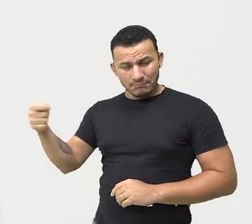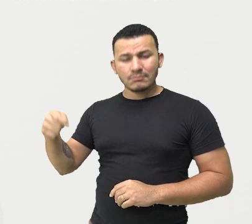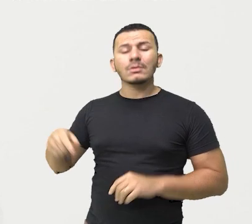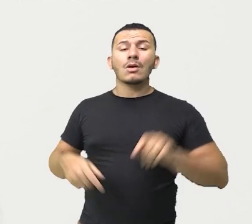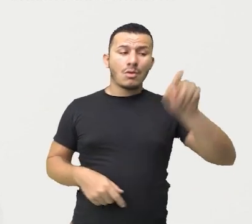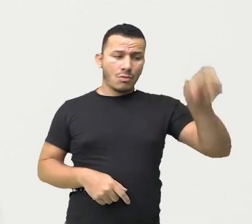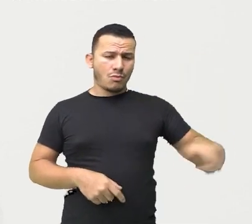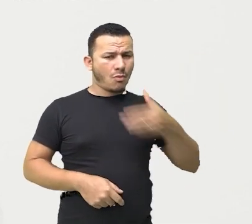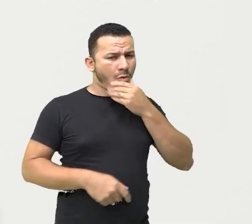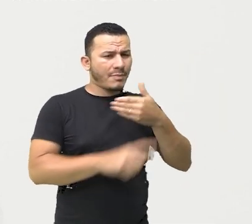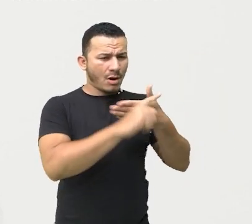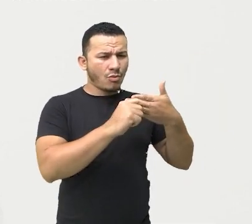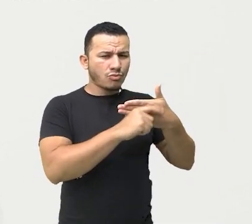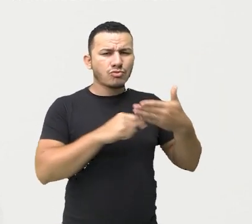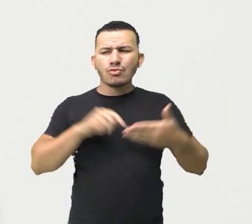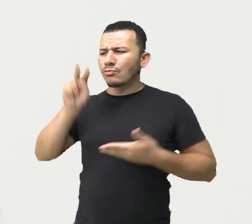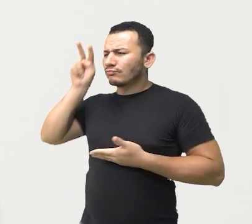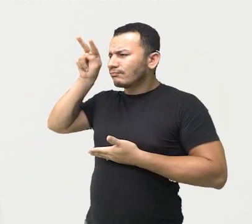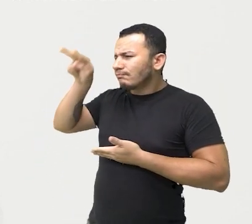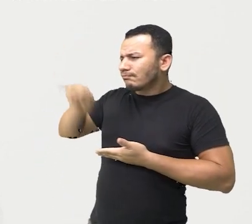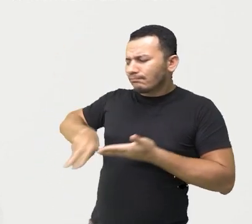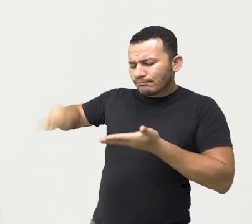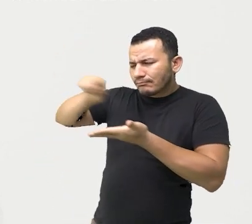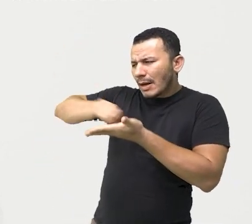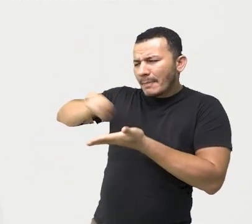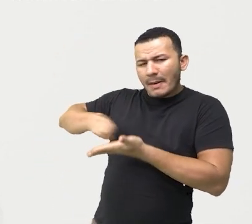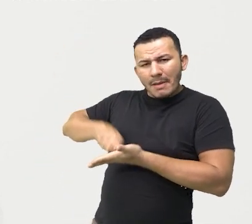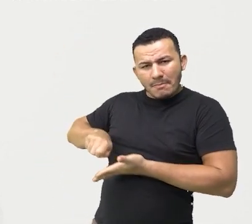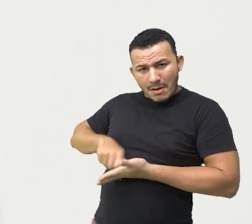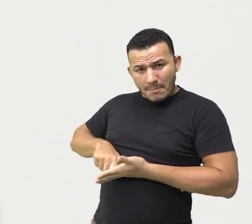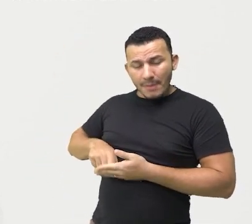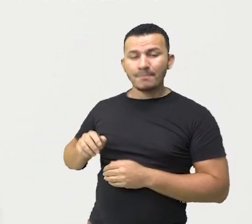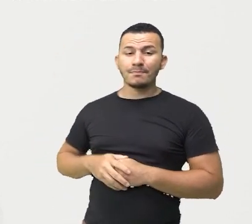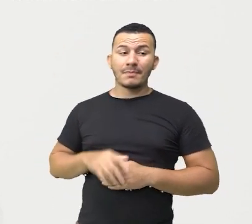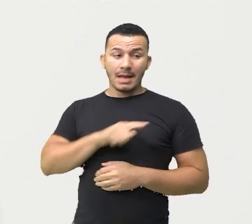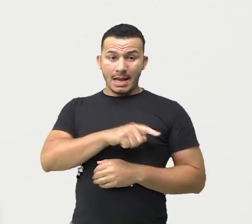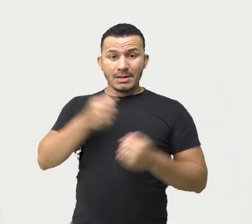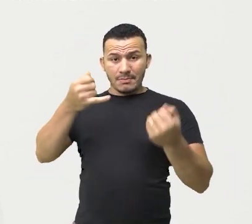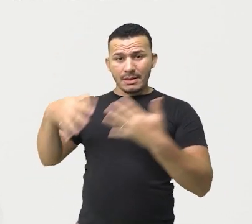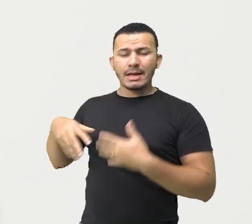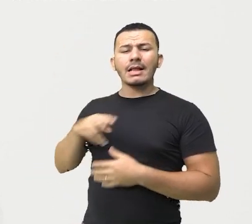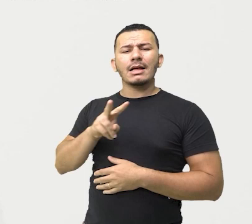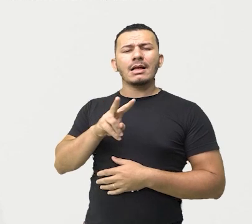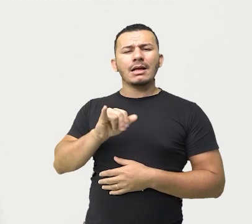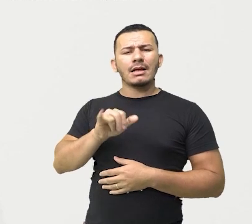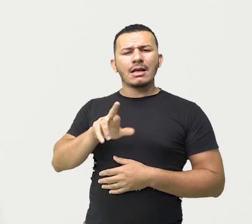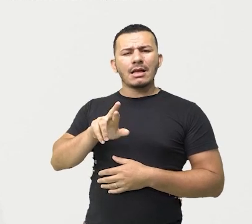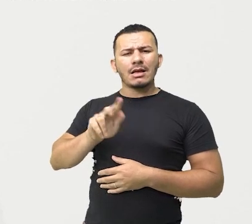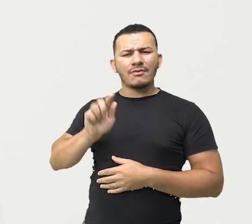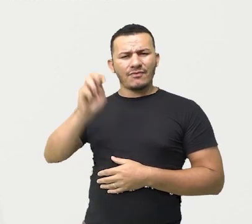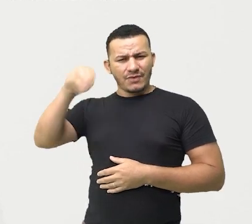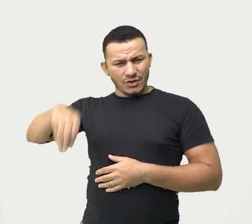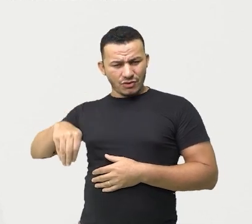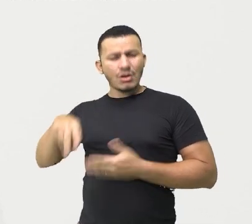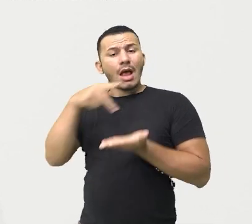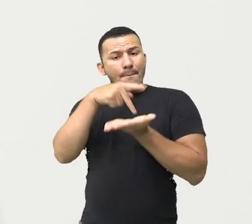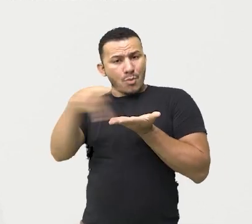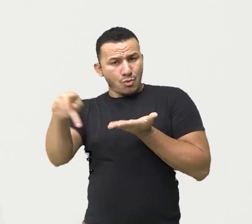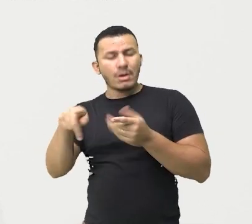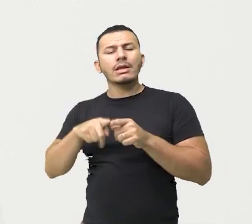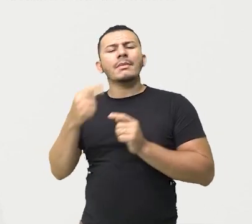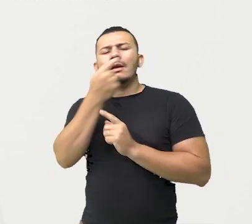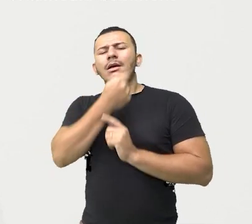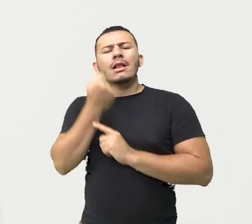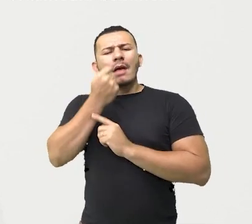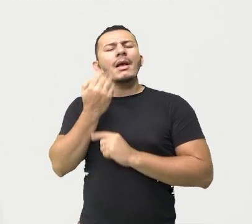por José de Alencar. E olha só, ele diz que ela era a virgem dos lábios de mel, ou seja, ela tinha lábios de mel. A gente